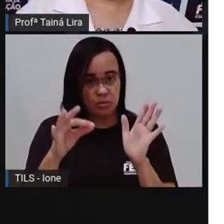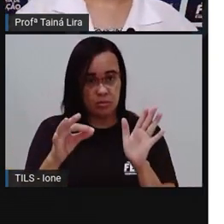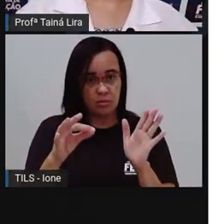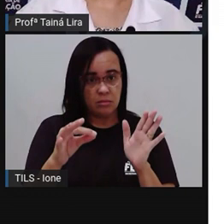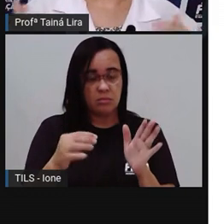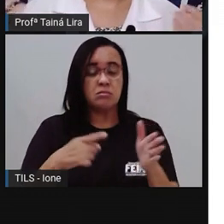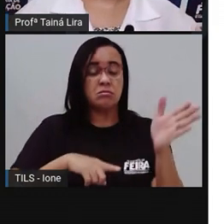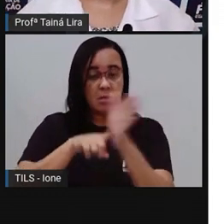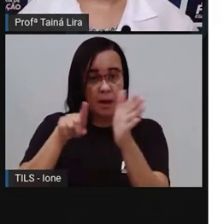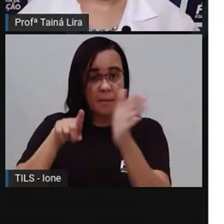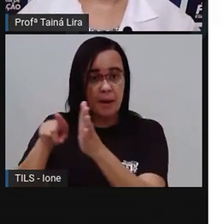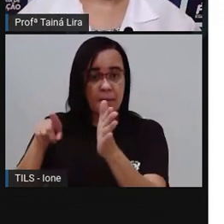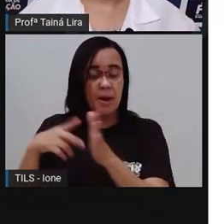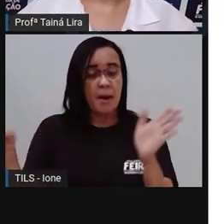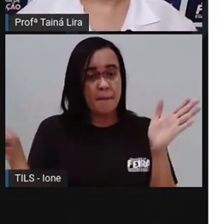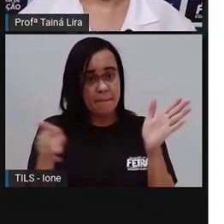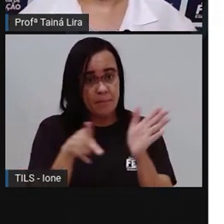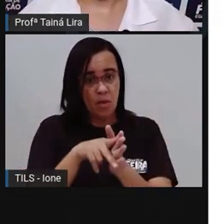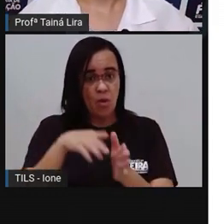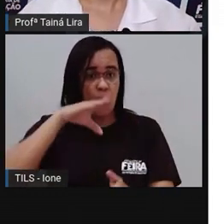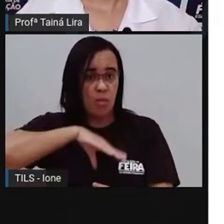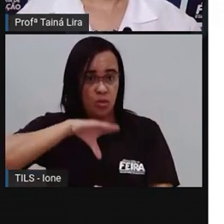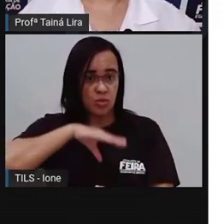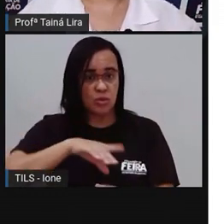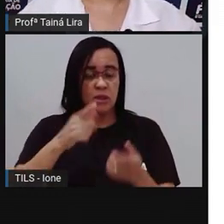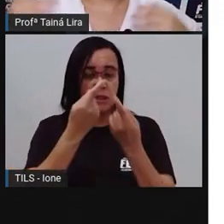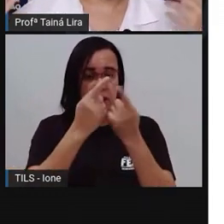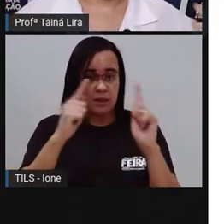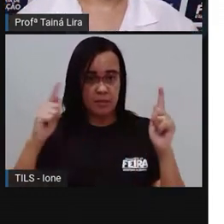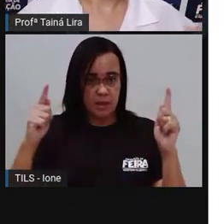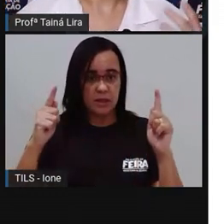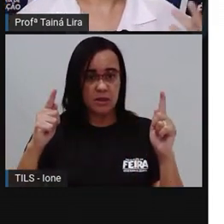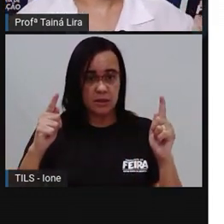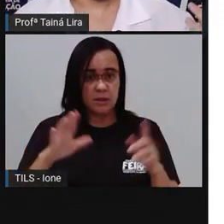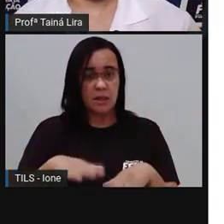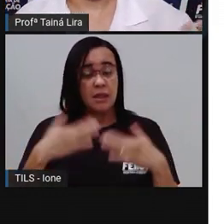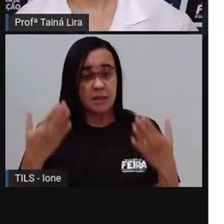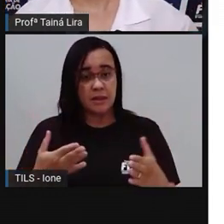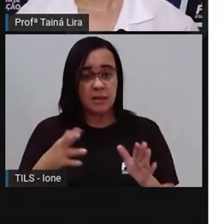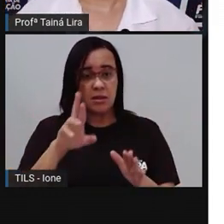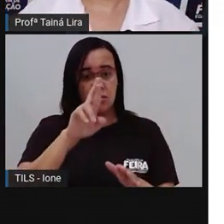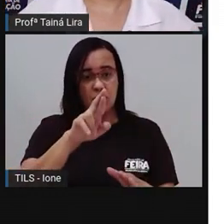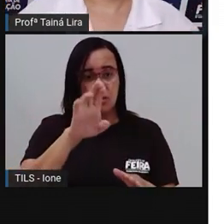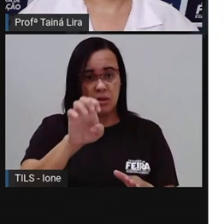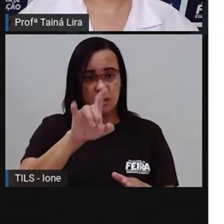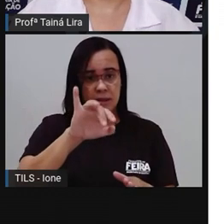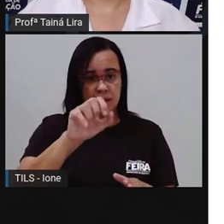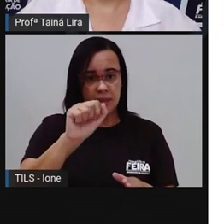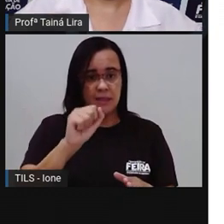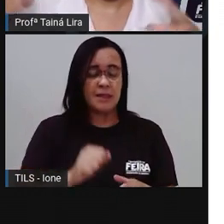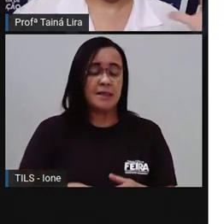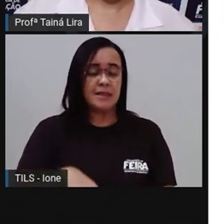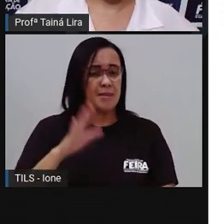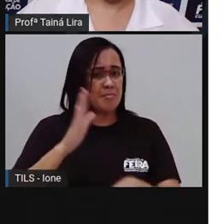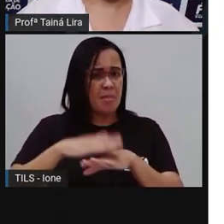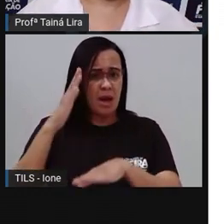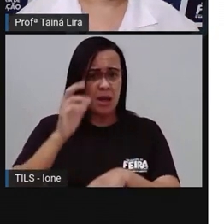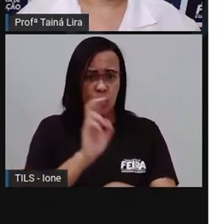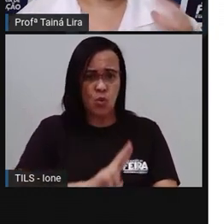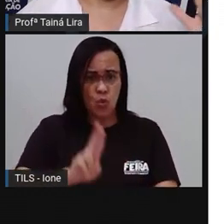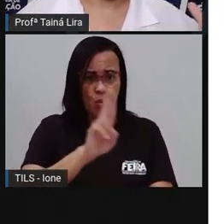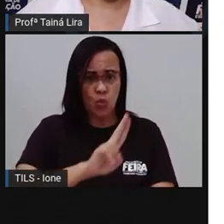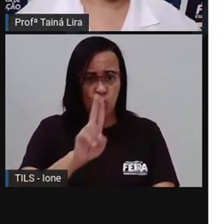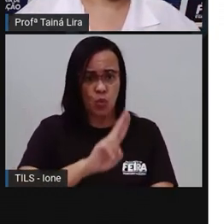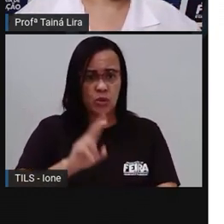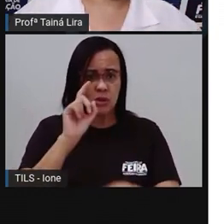pontuação onde for necessário. Na receita, geralmente, sinal que nós mais utilizamos,